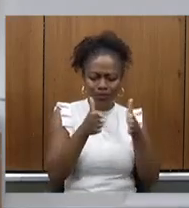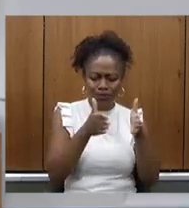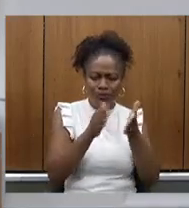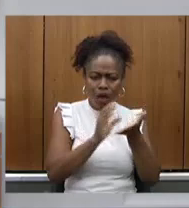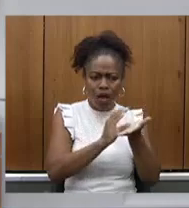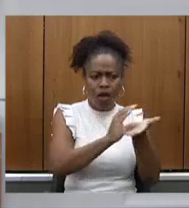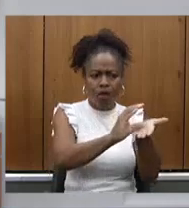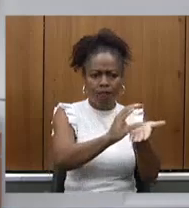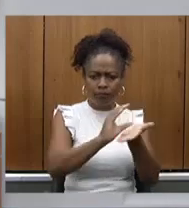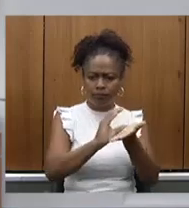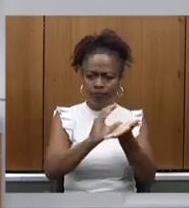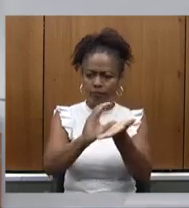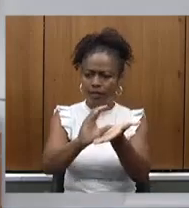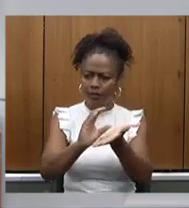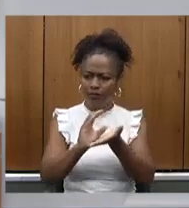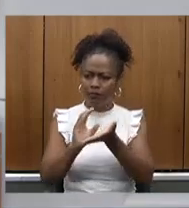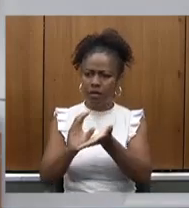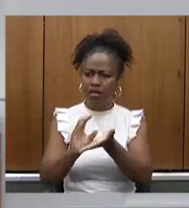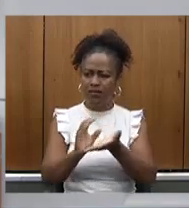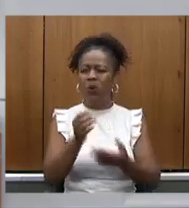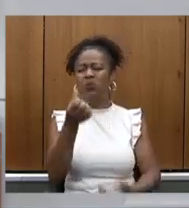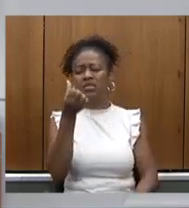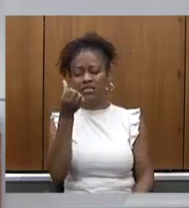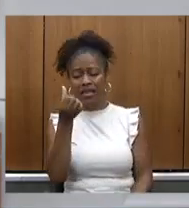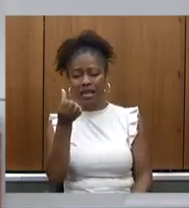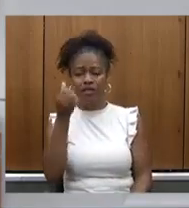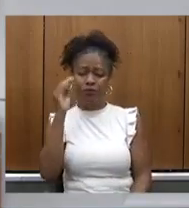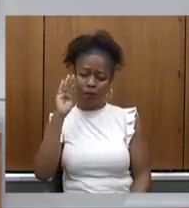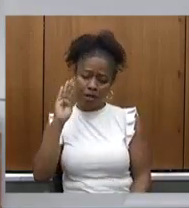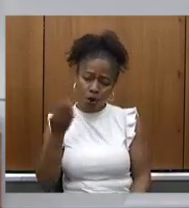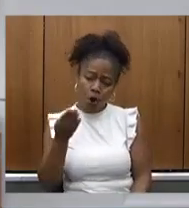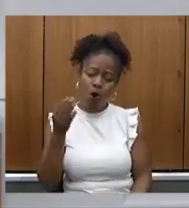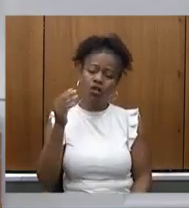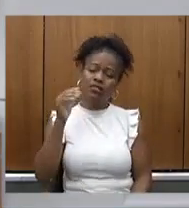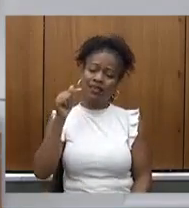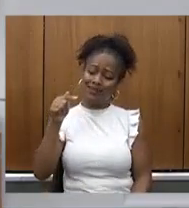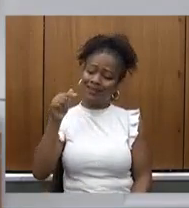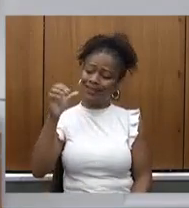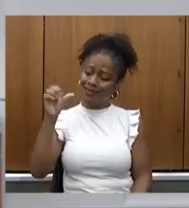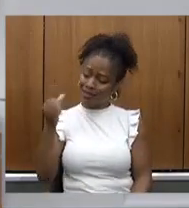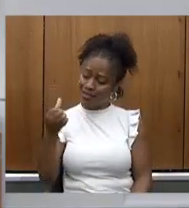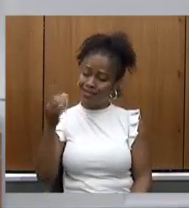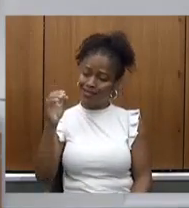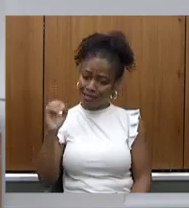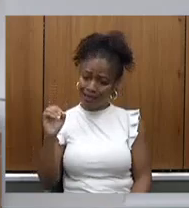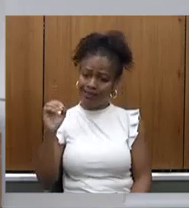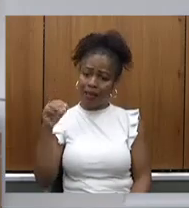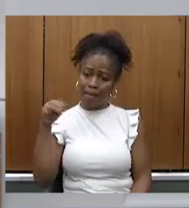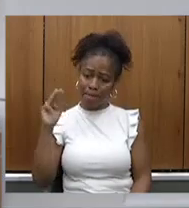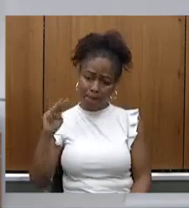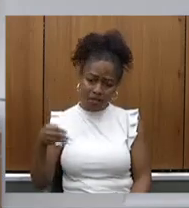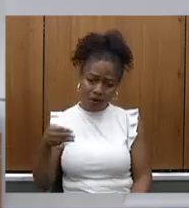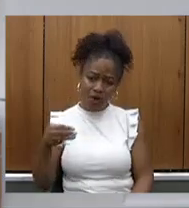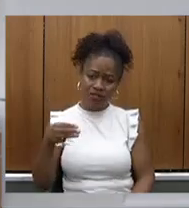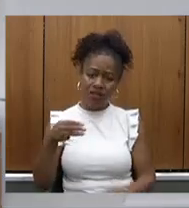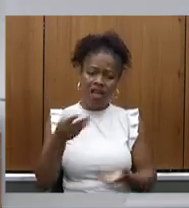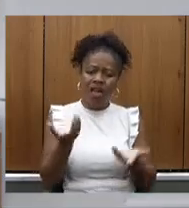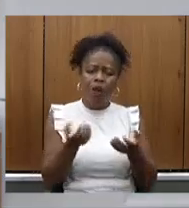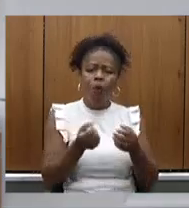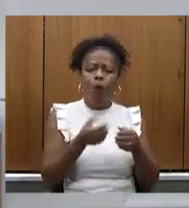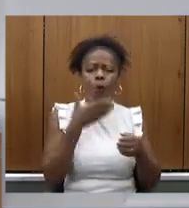o acordado de 6 bilhões 760 milhões se refere a qual período de quais